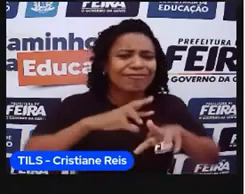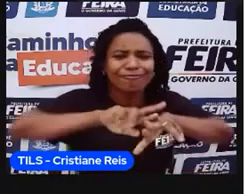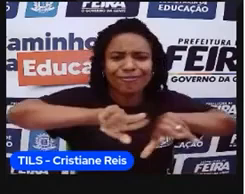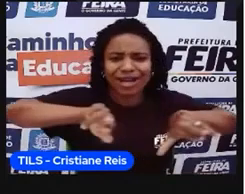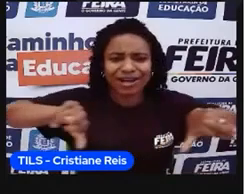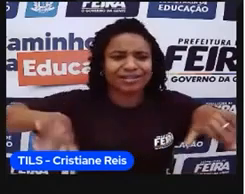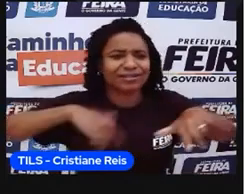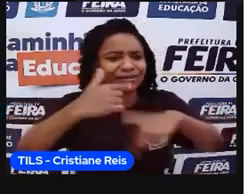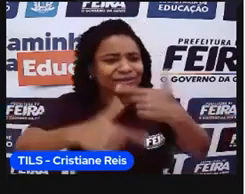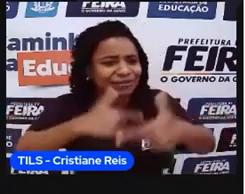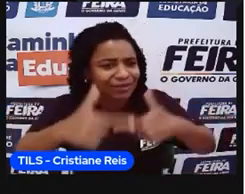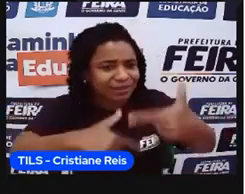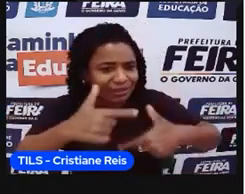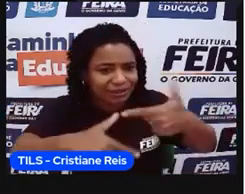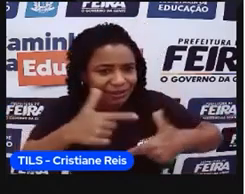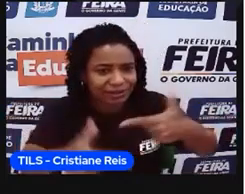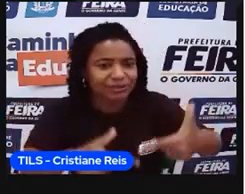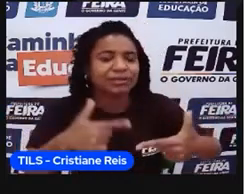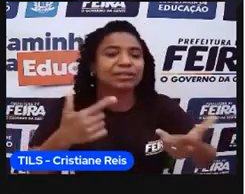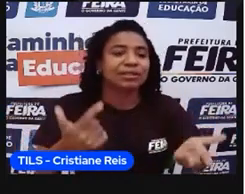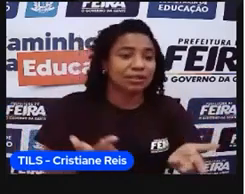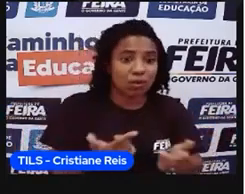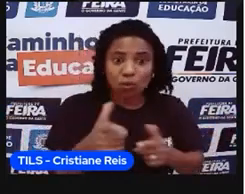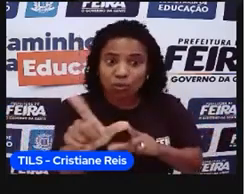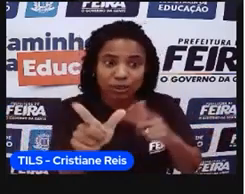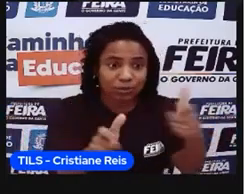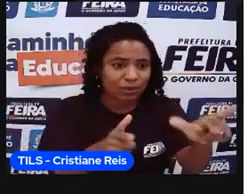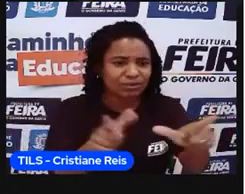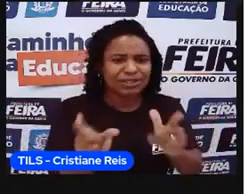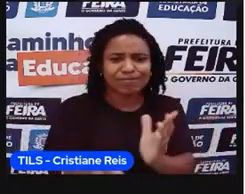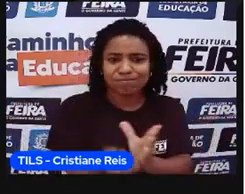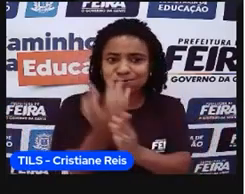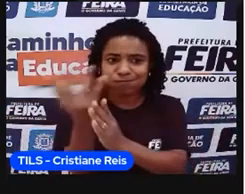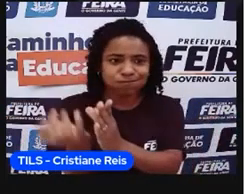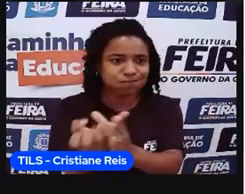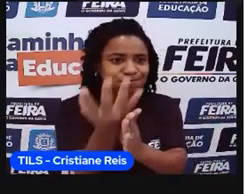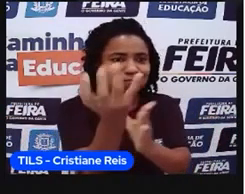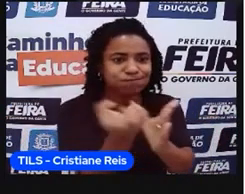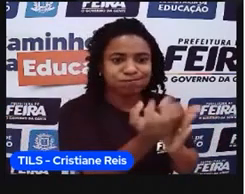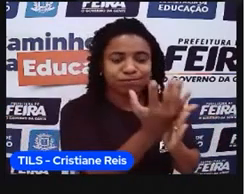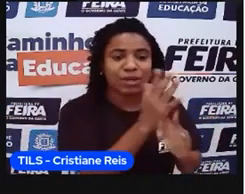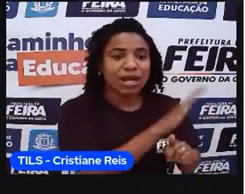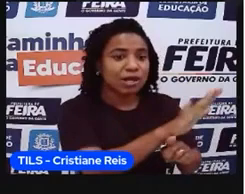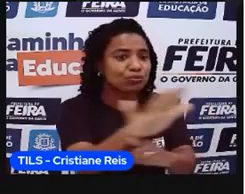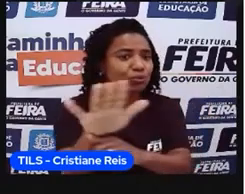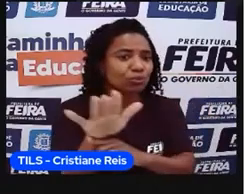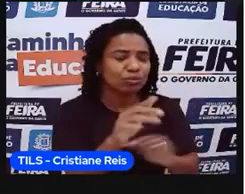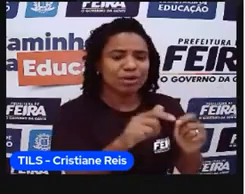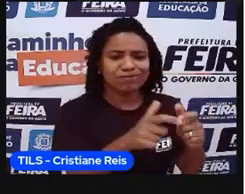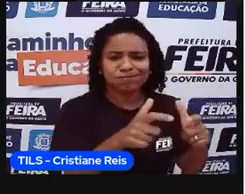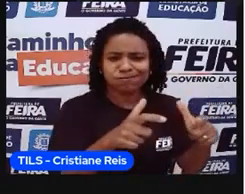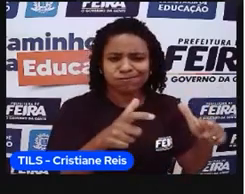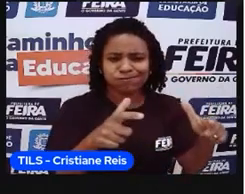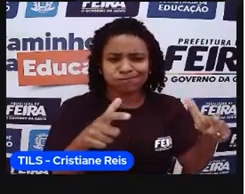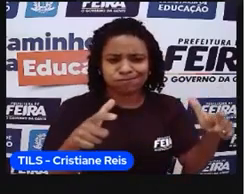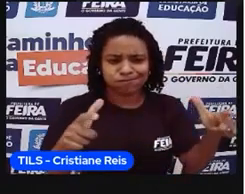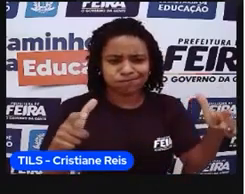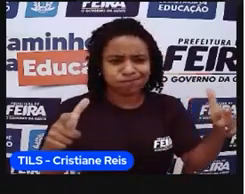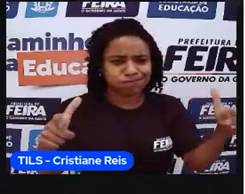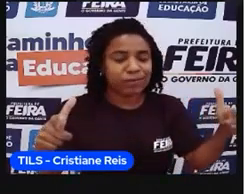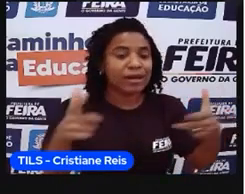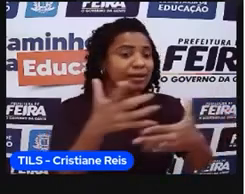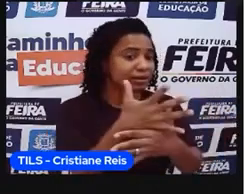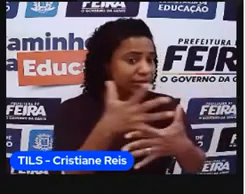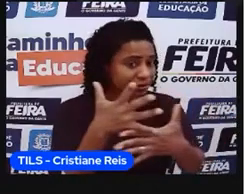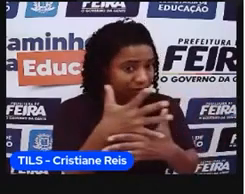também isso, e a criação de outras, já fortalecendo o processo de expansão, né, urbana, não só daqui, como